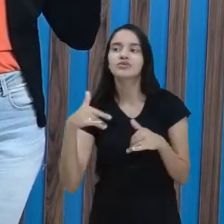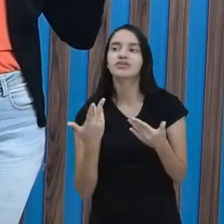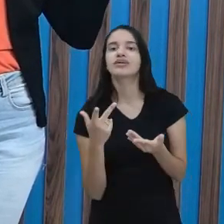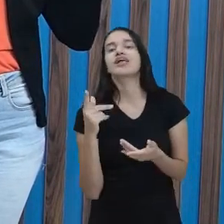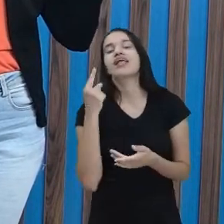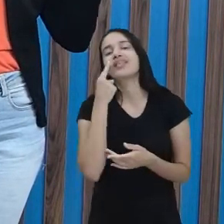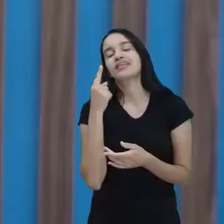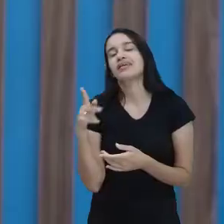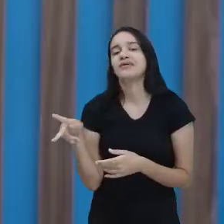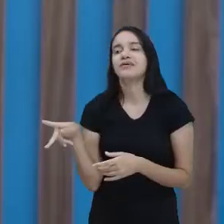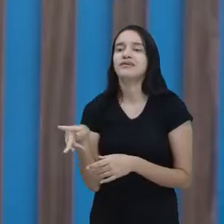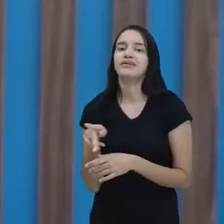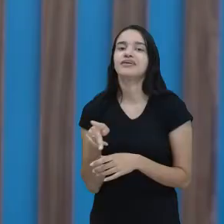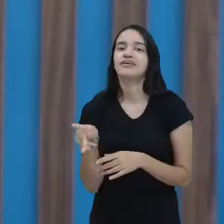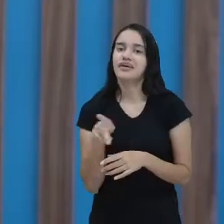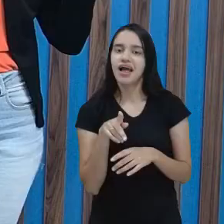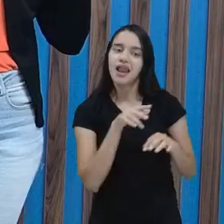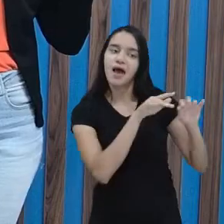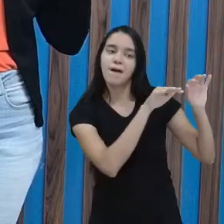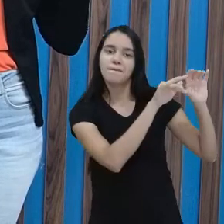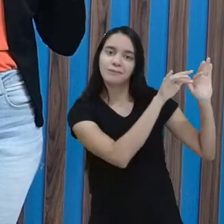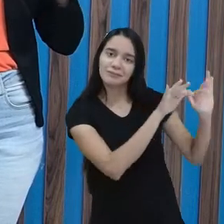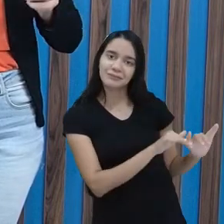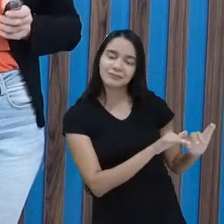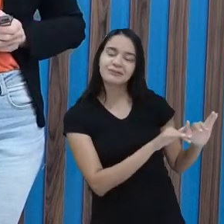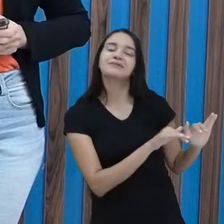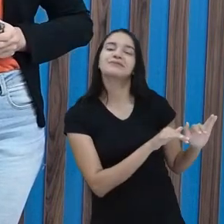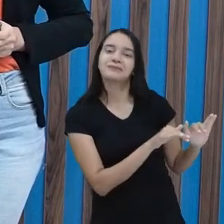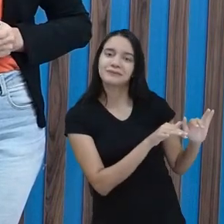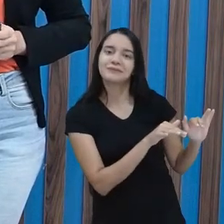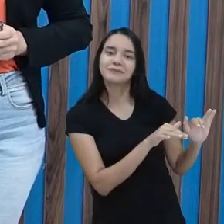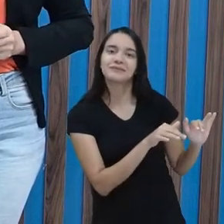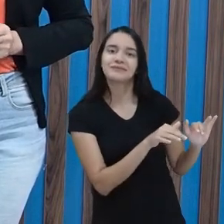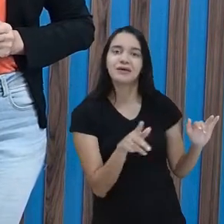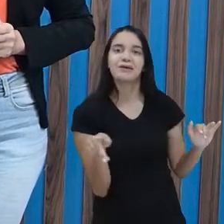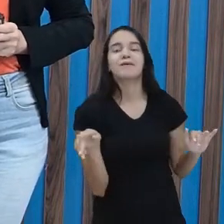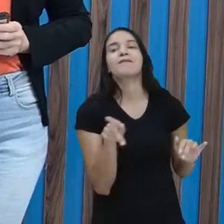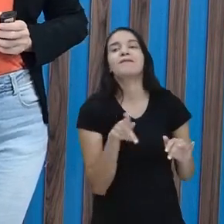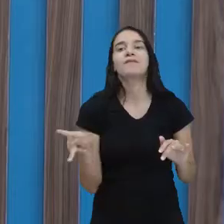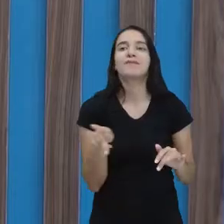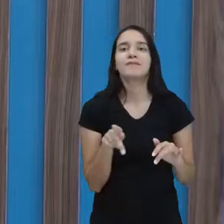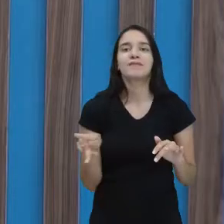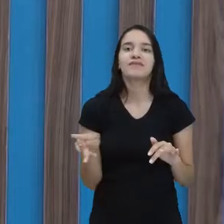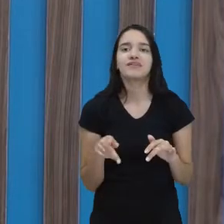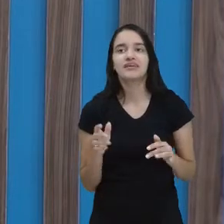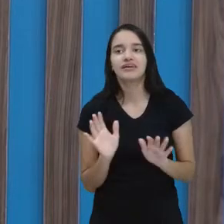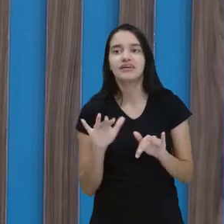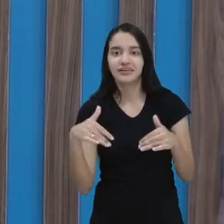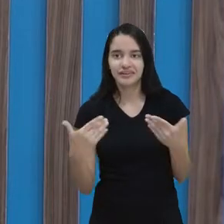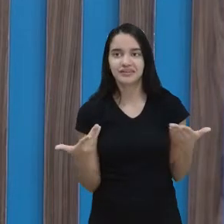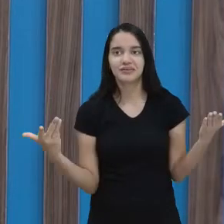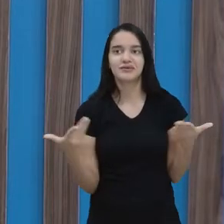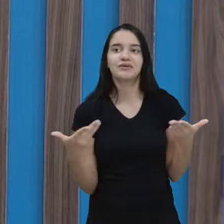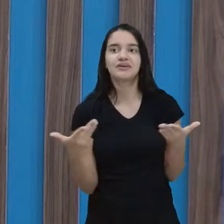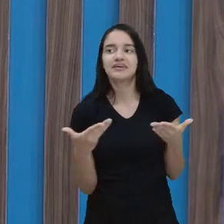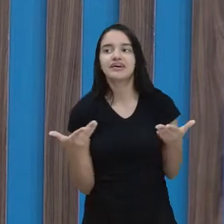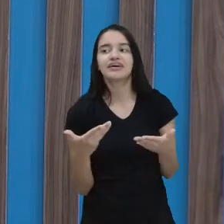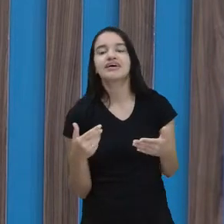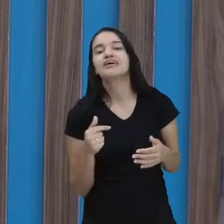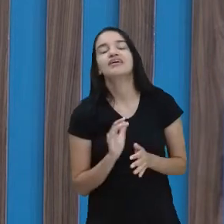Daquela mocinha que está lá no chat, ó. Daquela ali. Você é homenageada hoje aqui na aula. Será